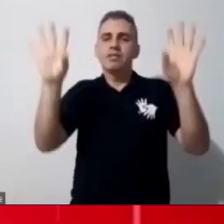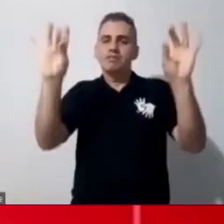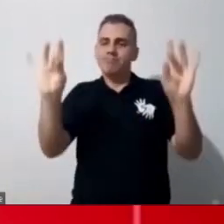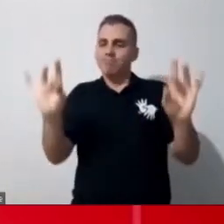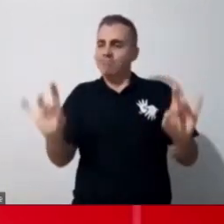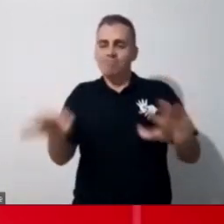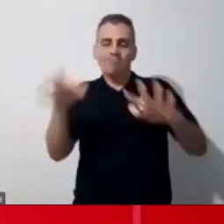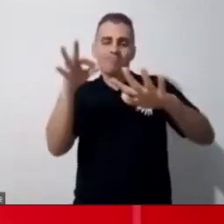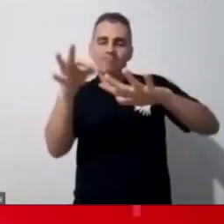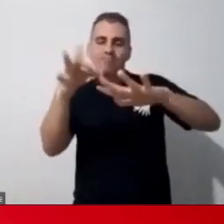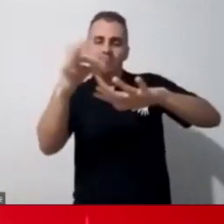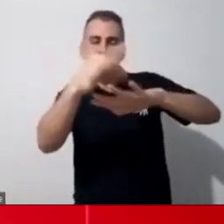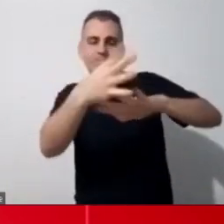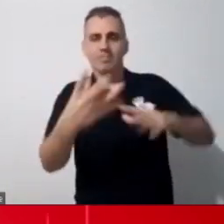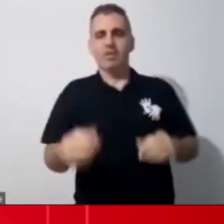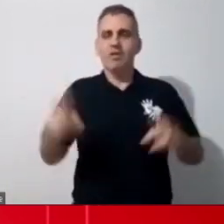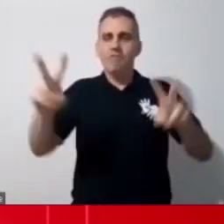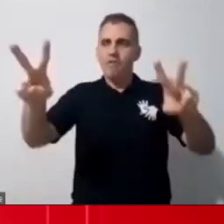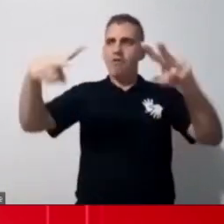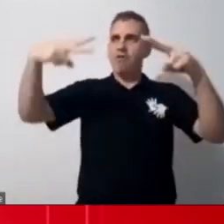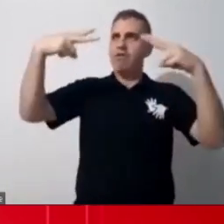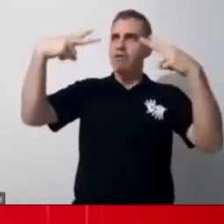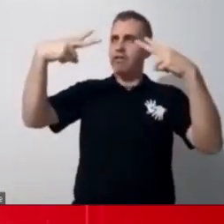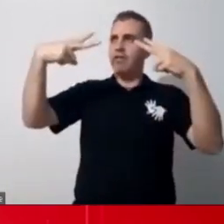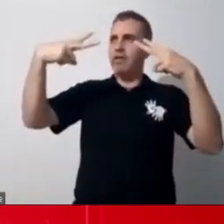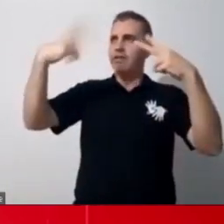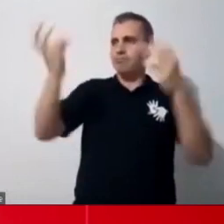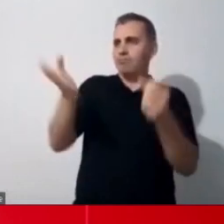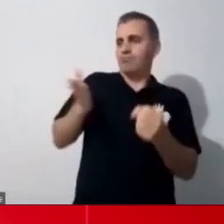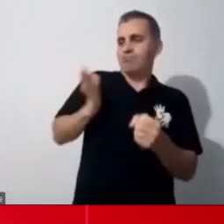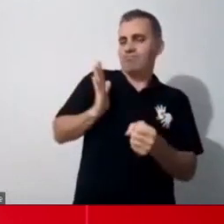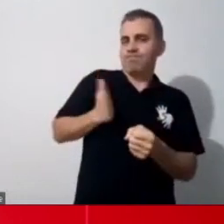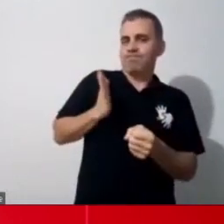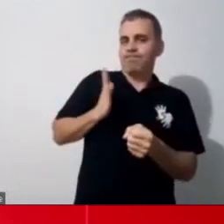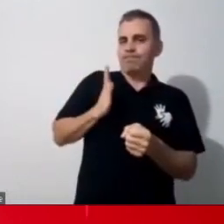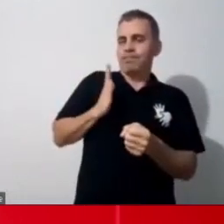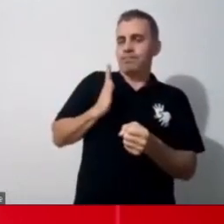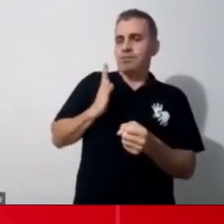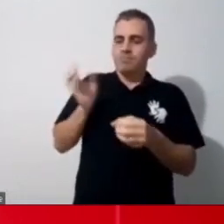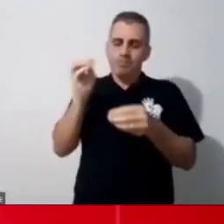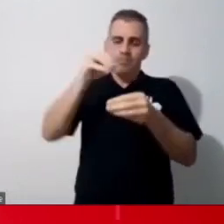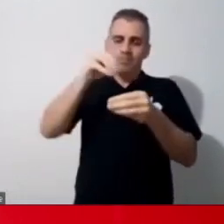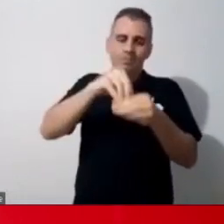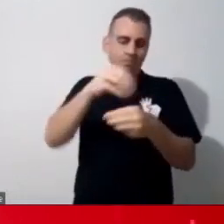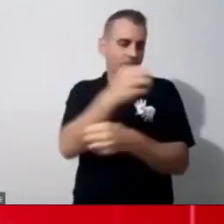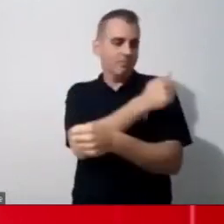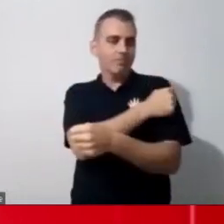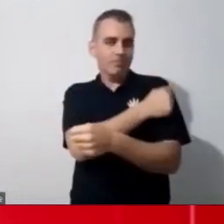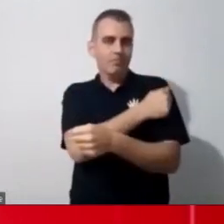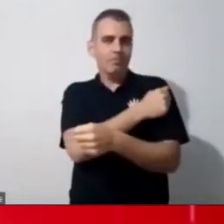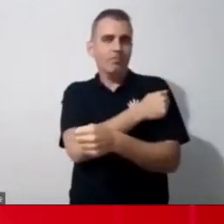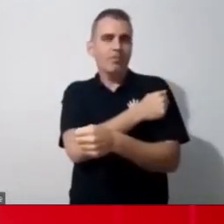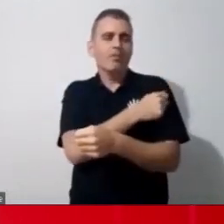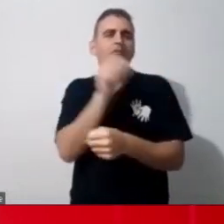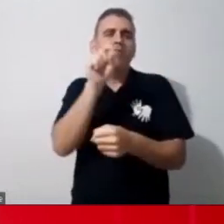eu vou olhar com os olhos do coração, eu vou olhar dentro daquele aluno lá e saber o que que é significativo pra ele, o que que ele